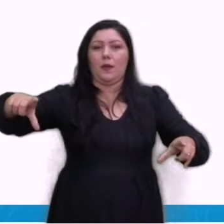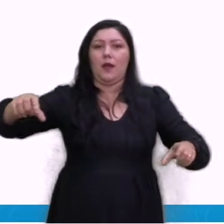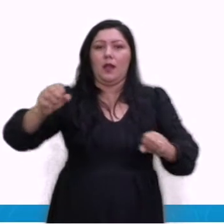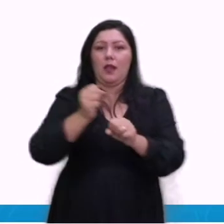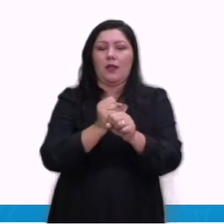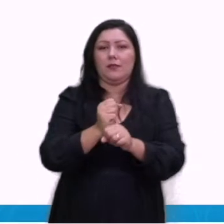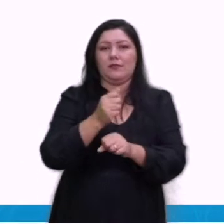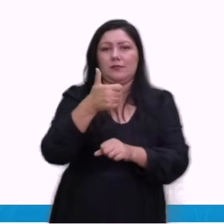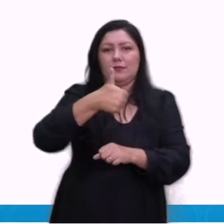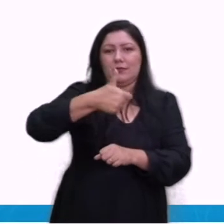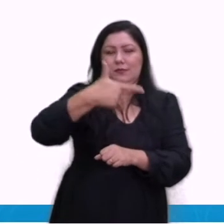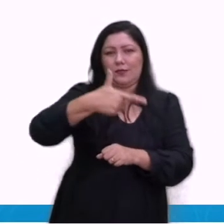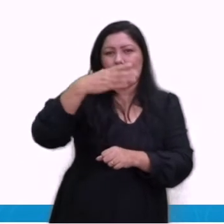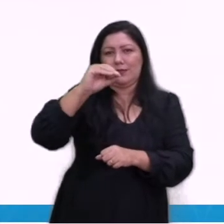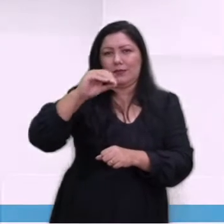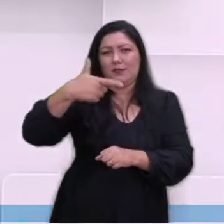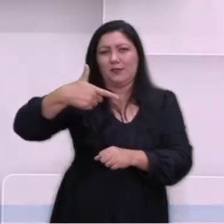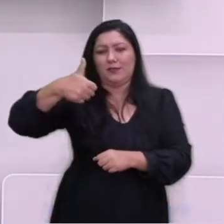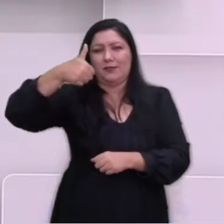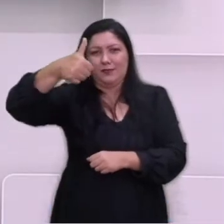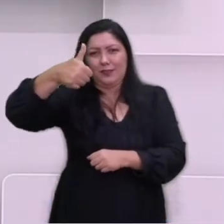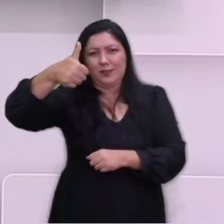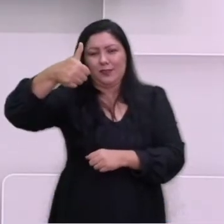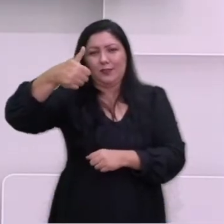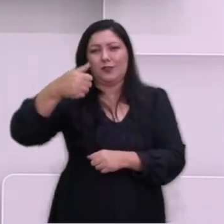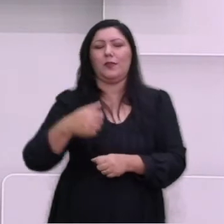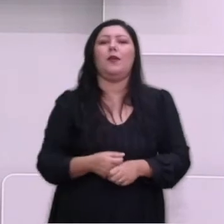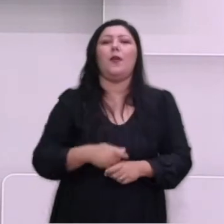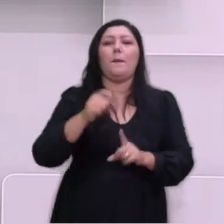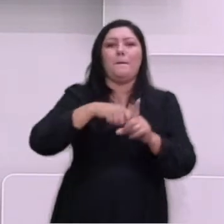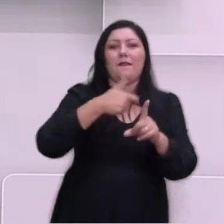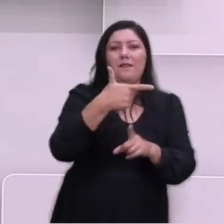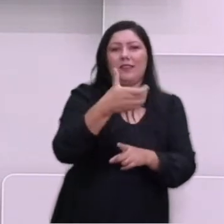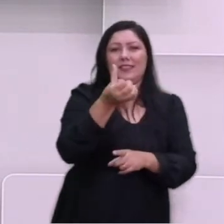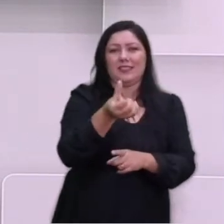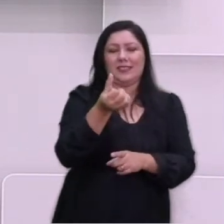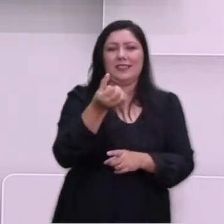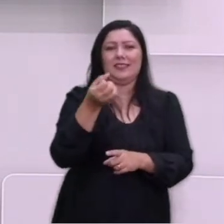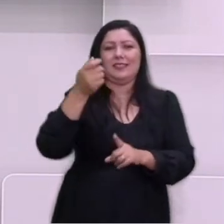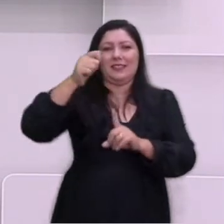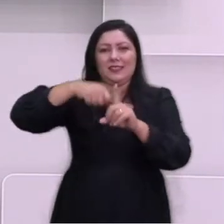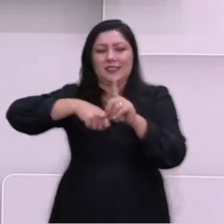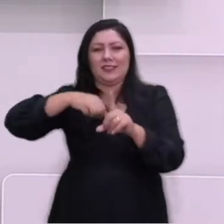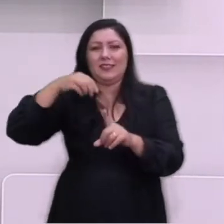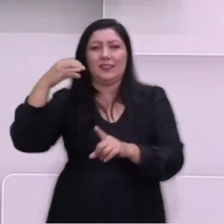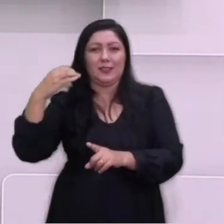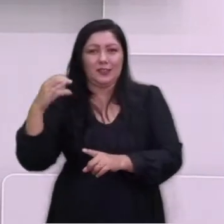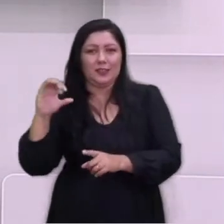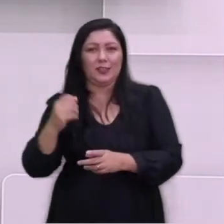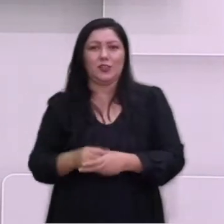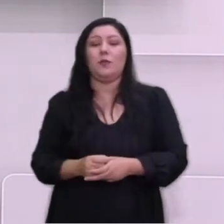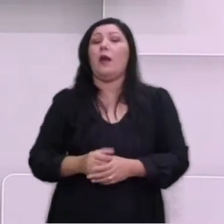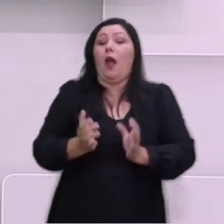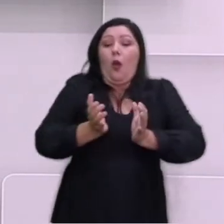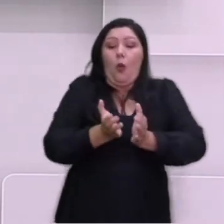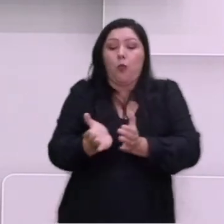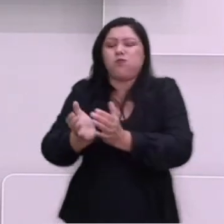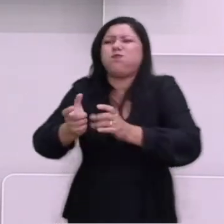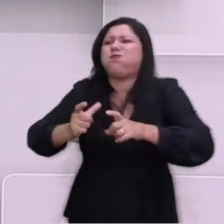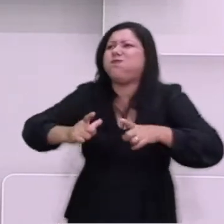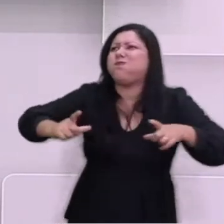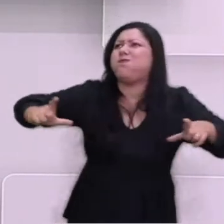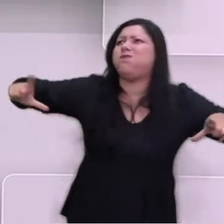em ambos os sentidos por um navio cargueiro de 220 mil toneladas, 400 metros de